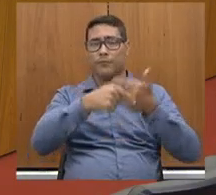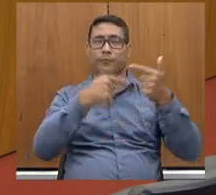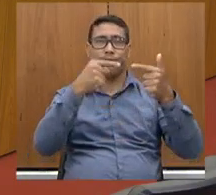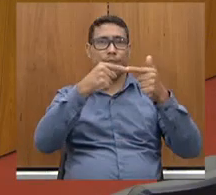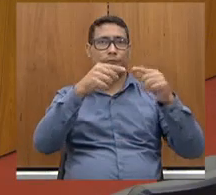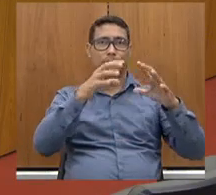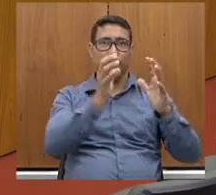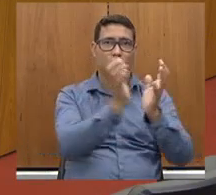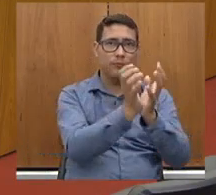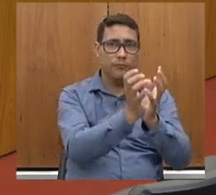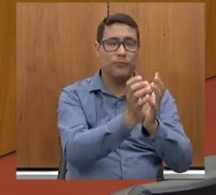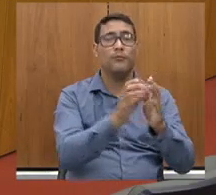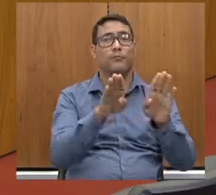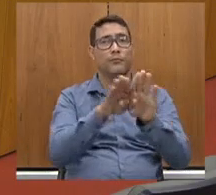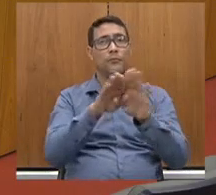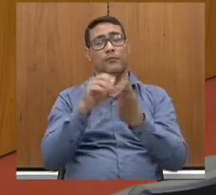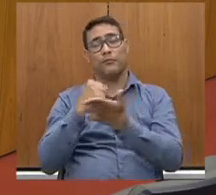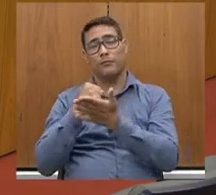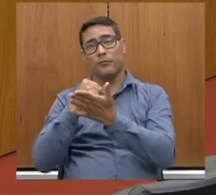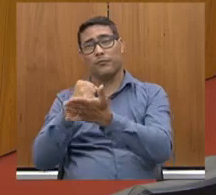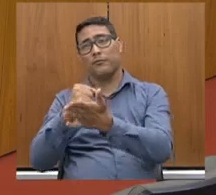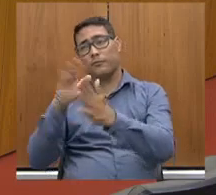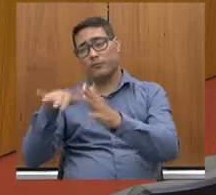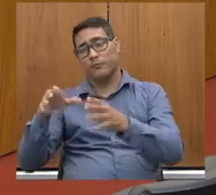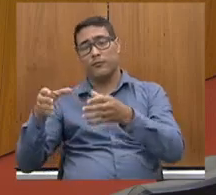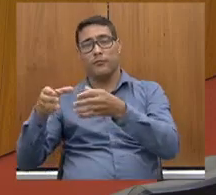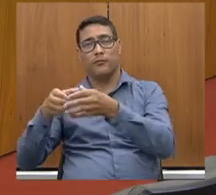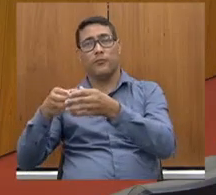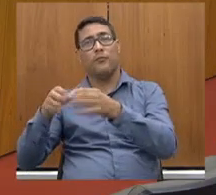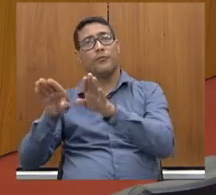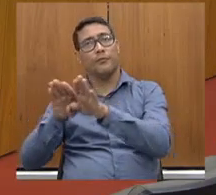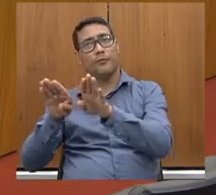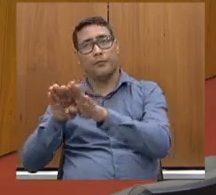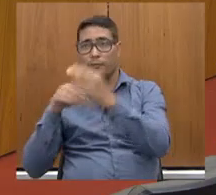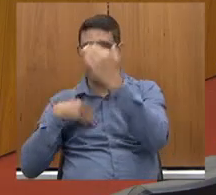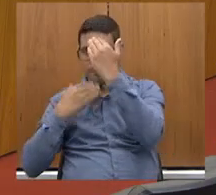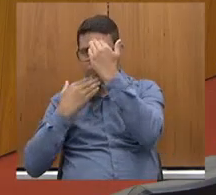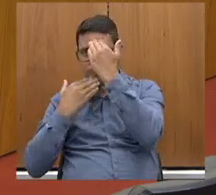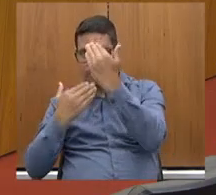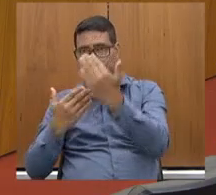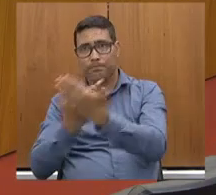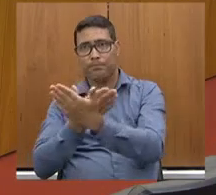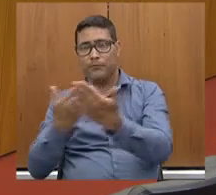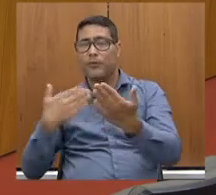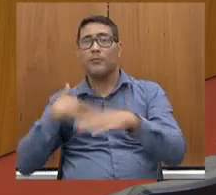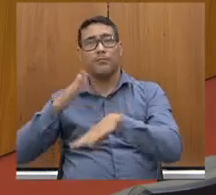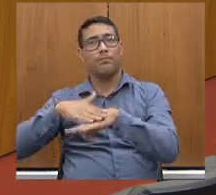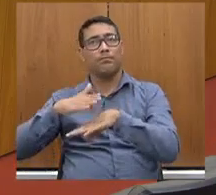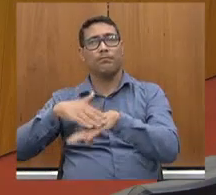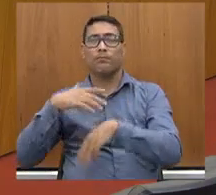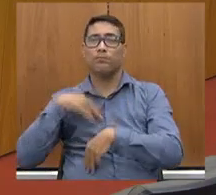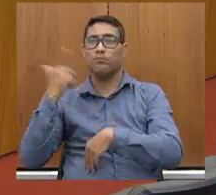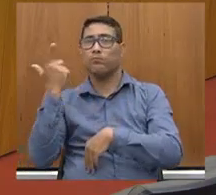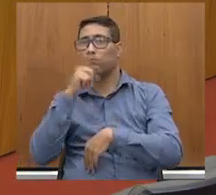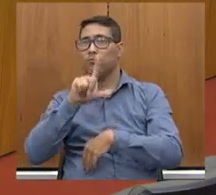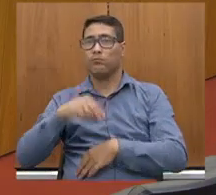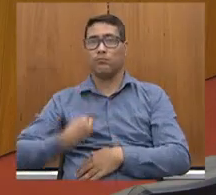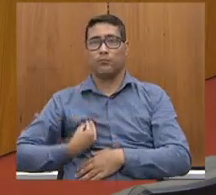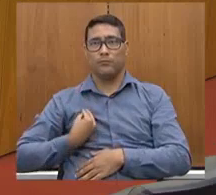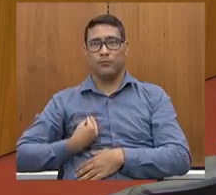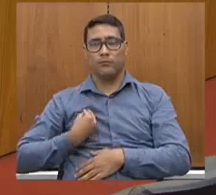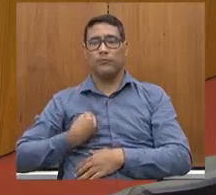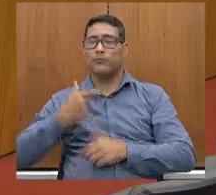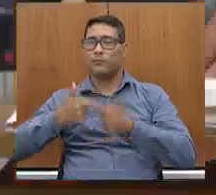o meu apoio a essa equipe e o meu agradecimento por ter podido fazer parte desse